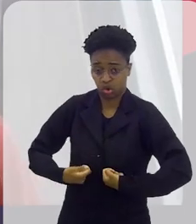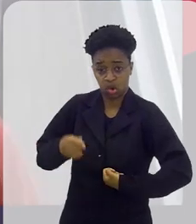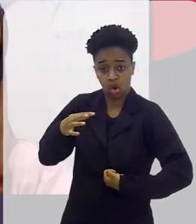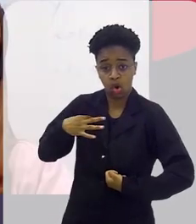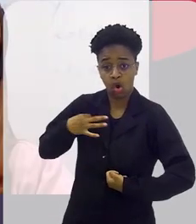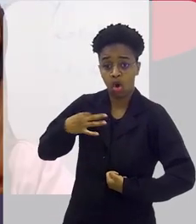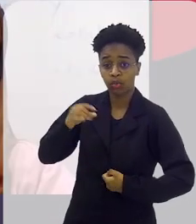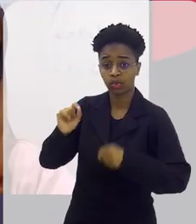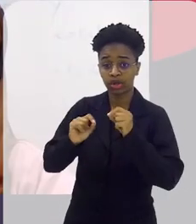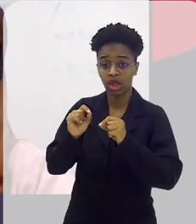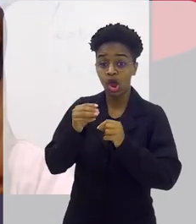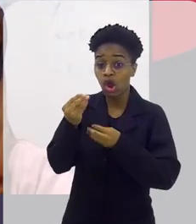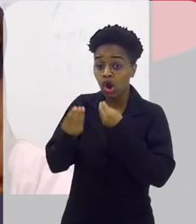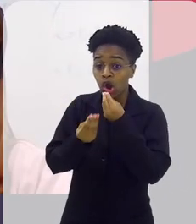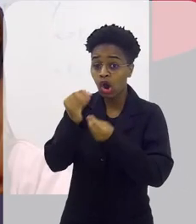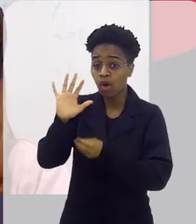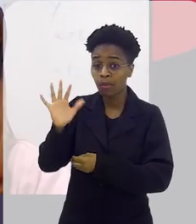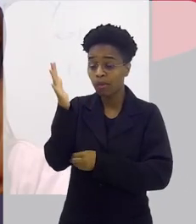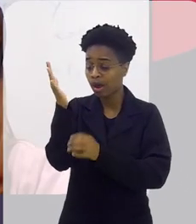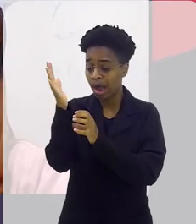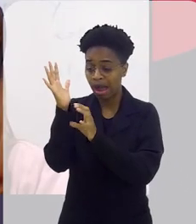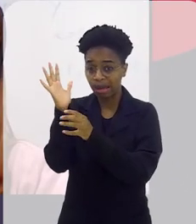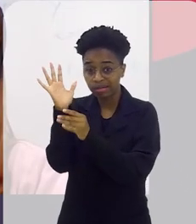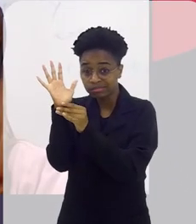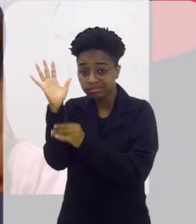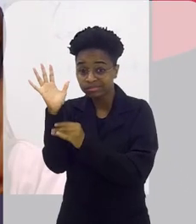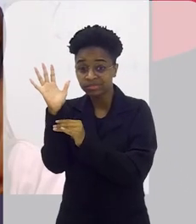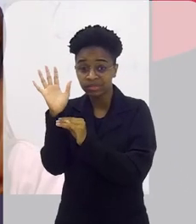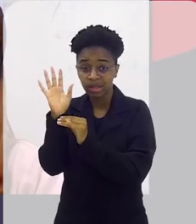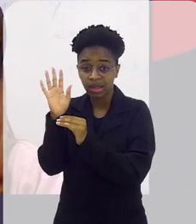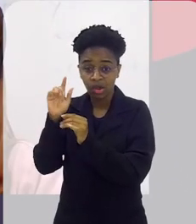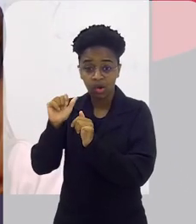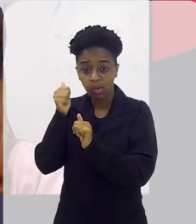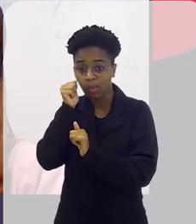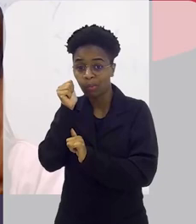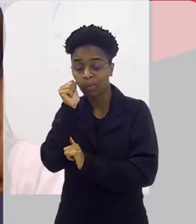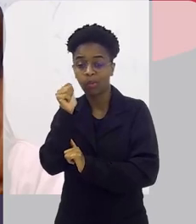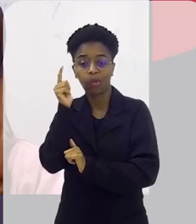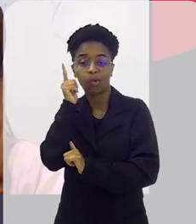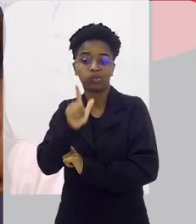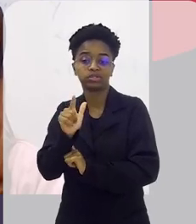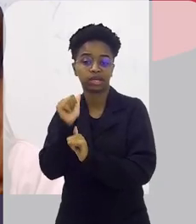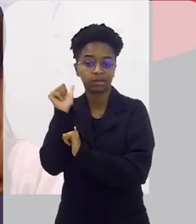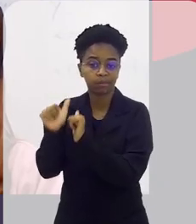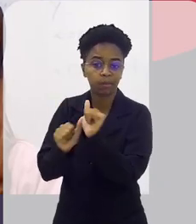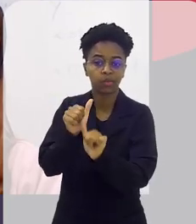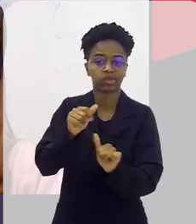roupa, é como uma fila de bananeira chega num produto daquilo.